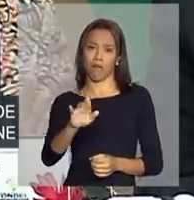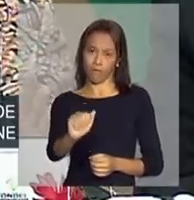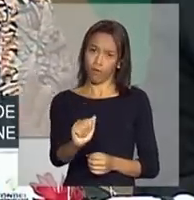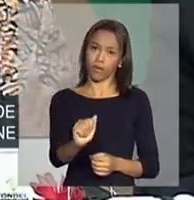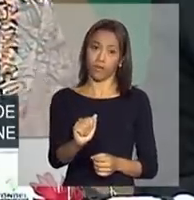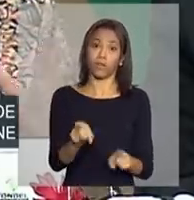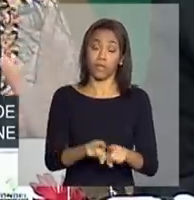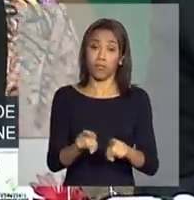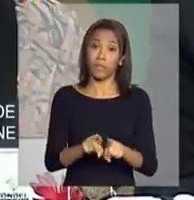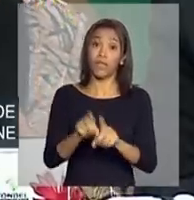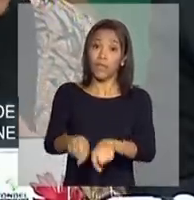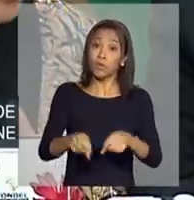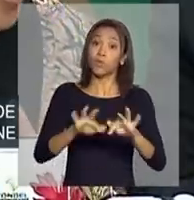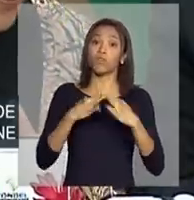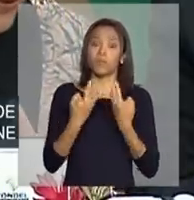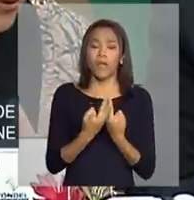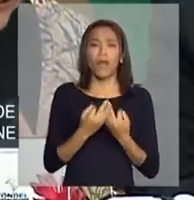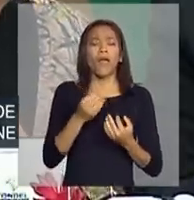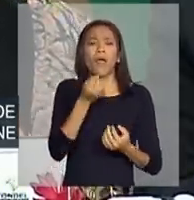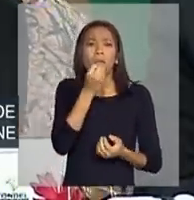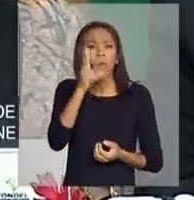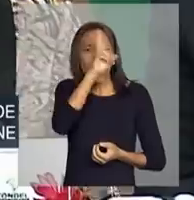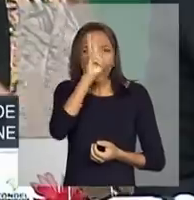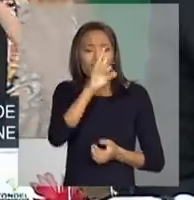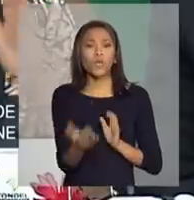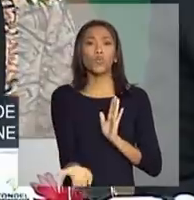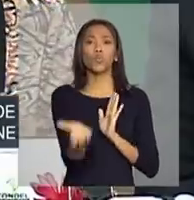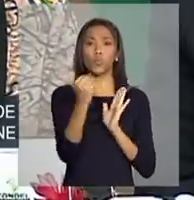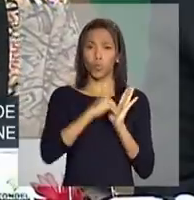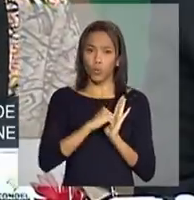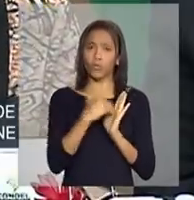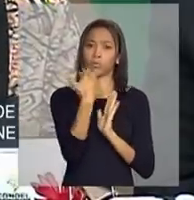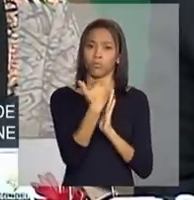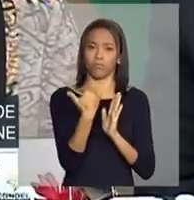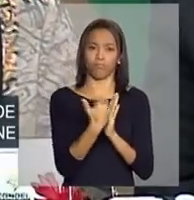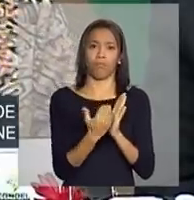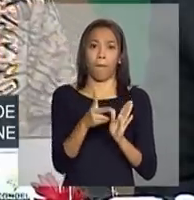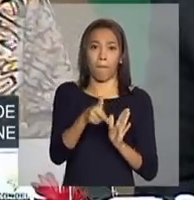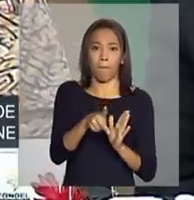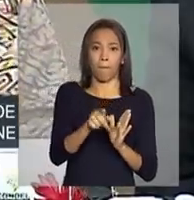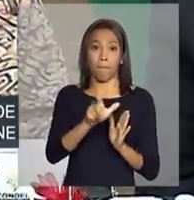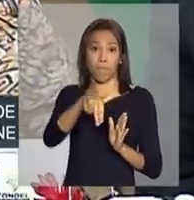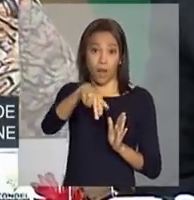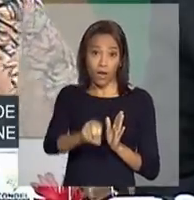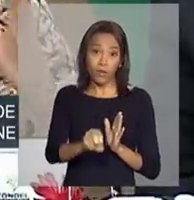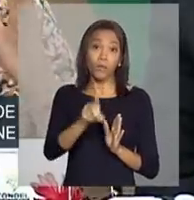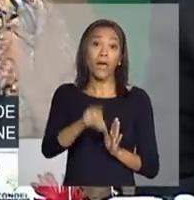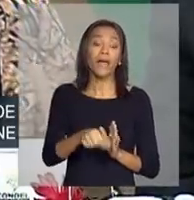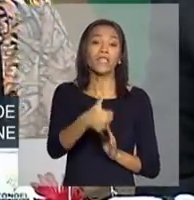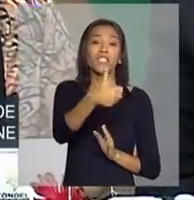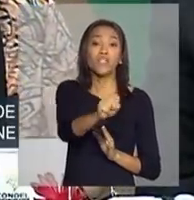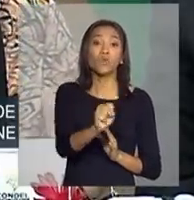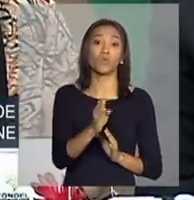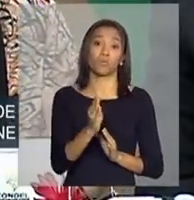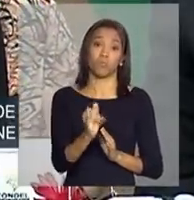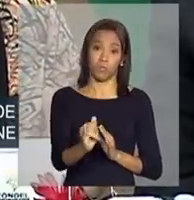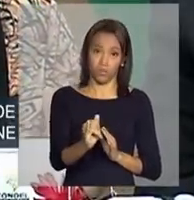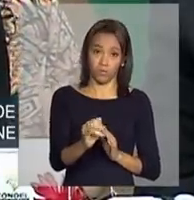lembrar que o último plano safra da agricultura familiar era de R 18 bilhões.